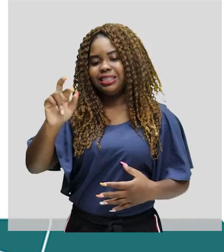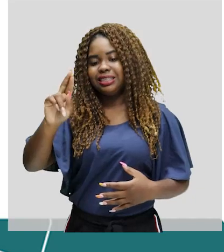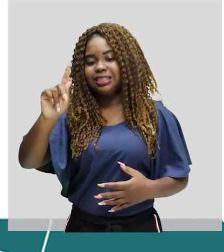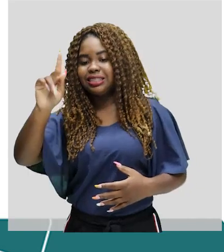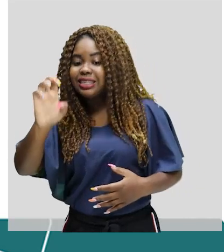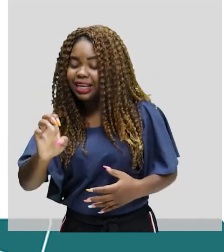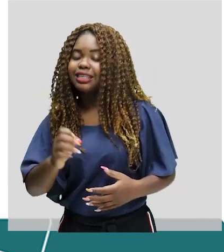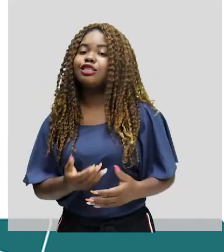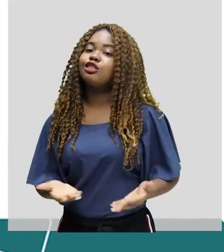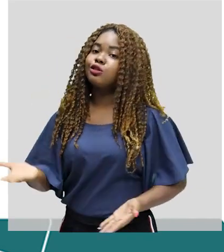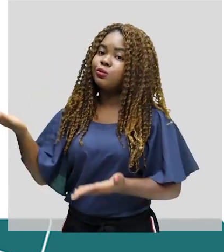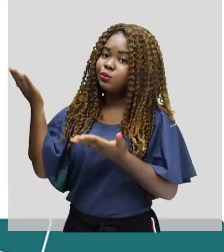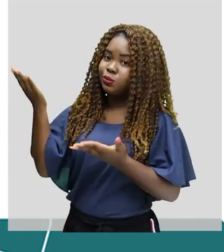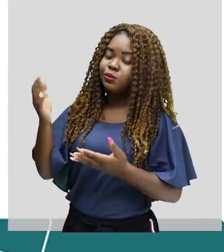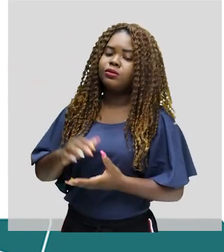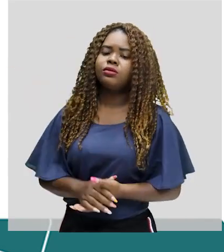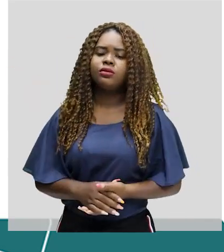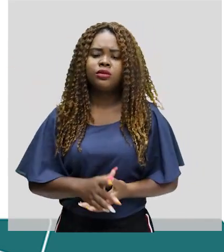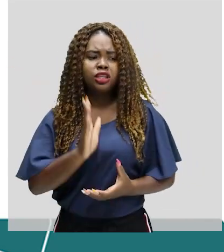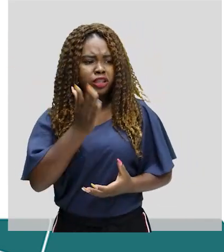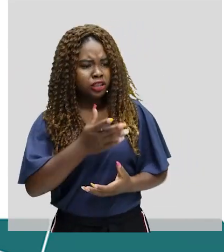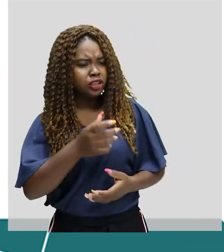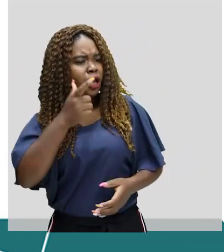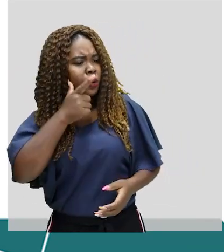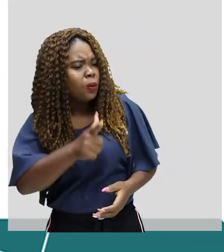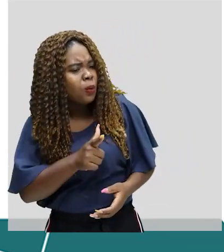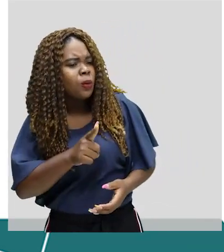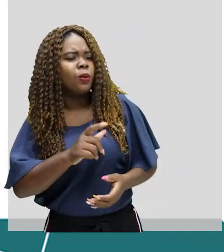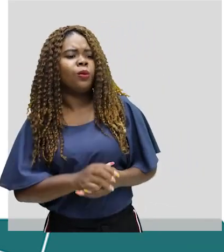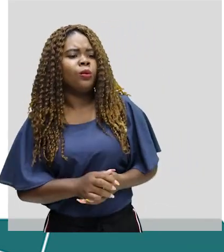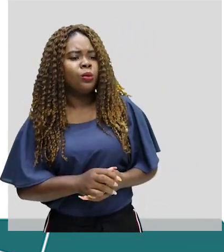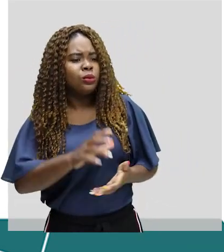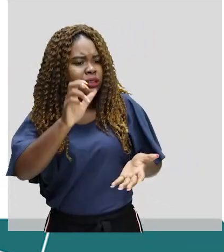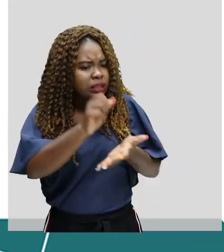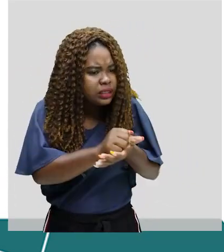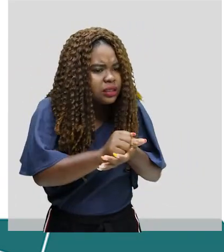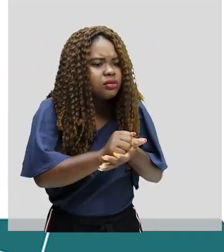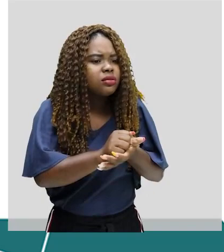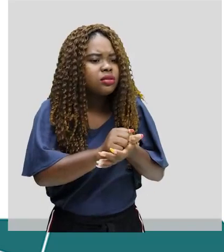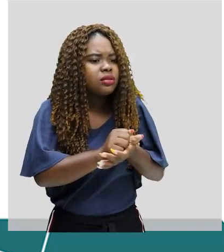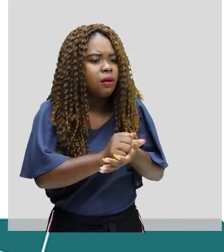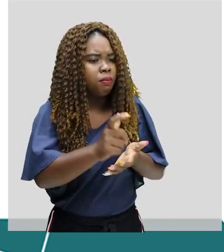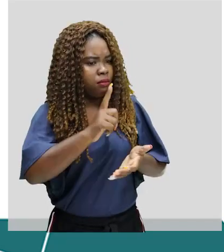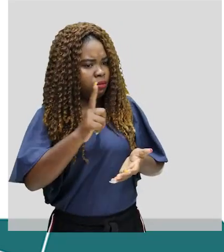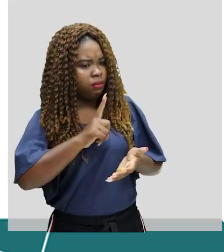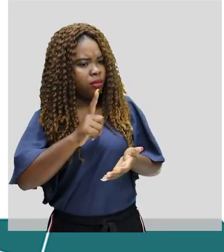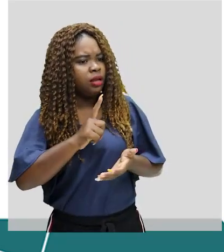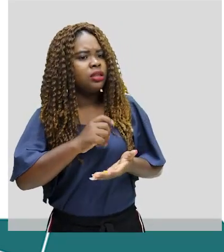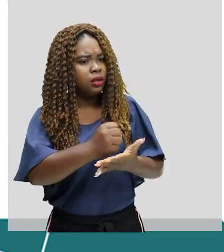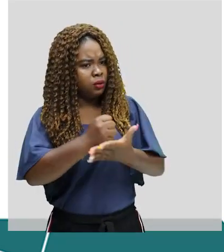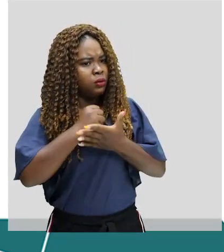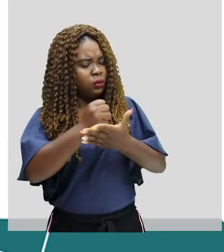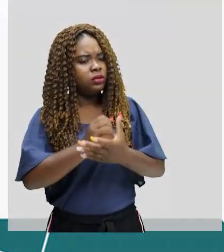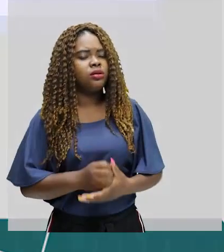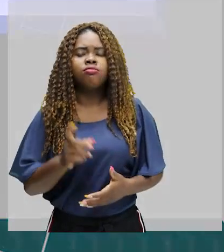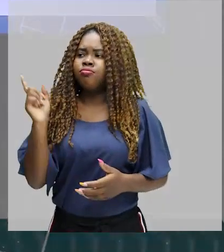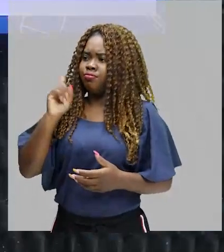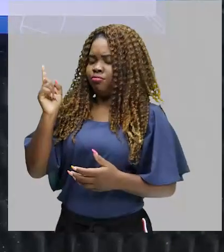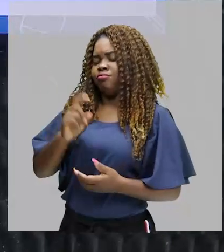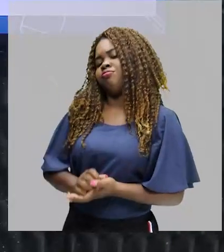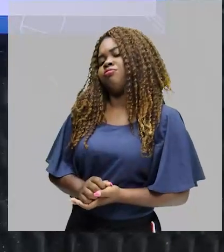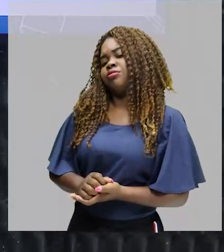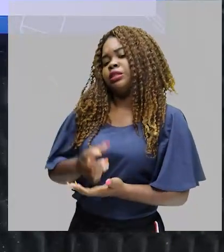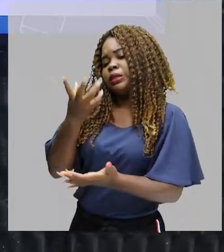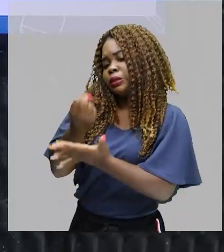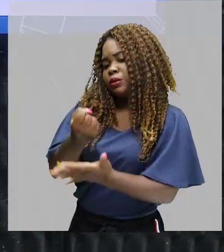cadastramento, que diz assim, já conseguiu se cadastrar para receber o auxílio? Não, ainda estou tentando baixar o app